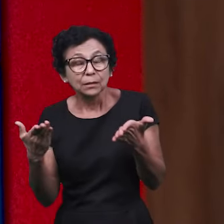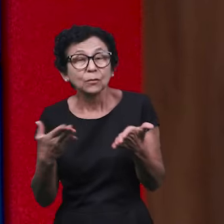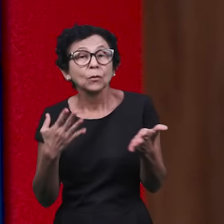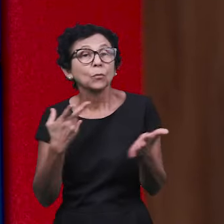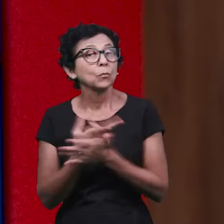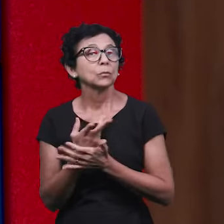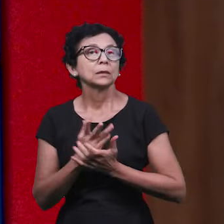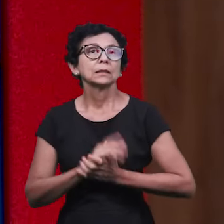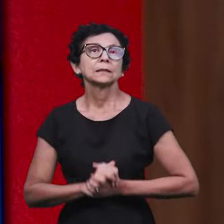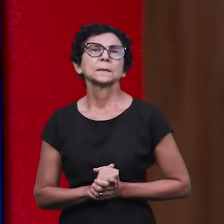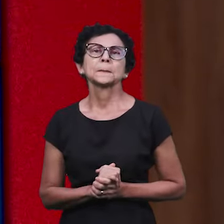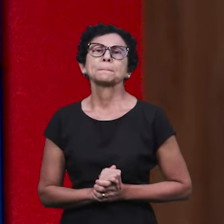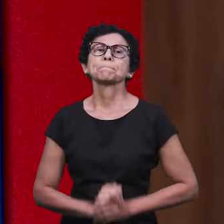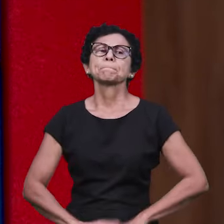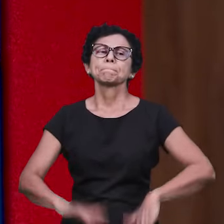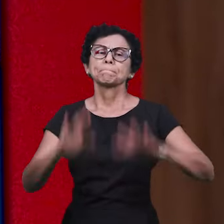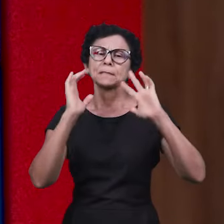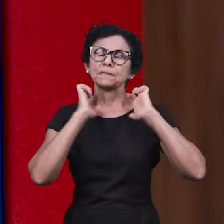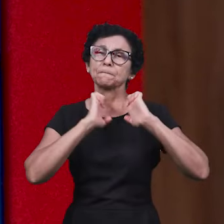acontecendo